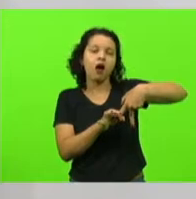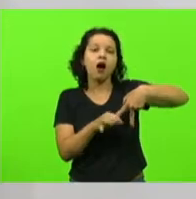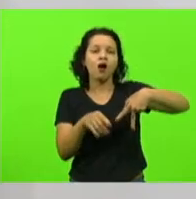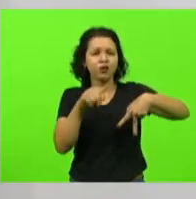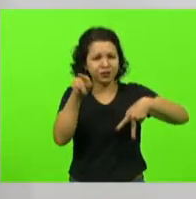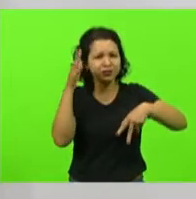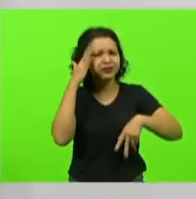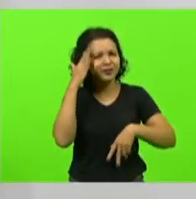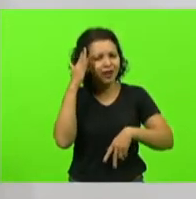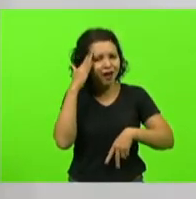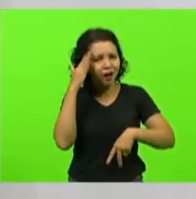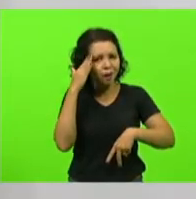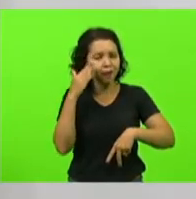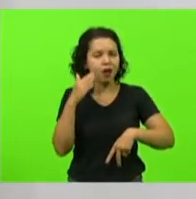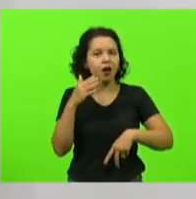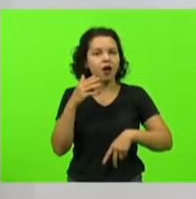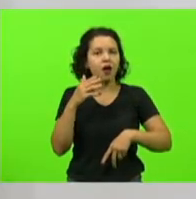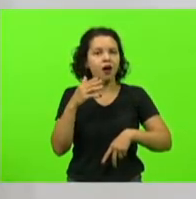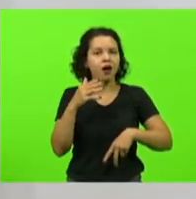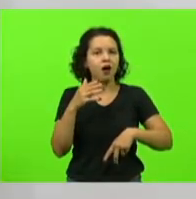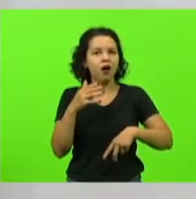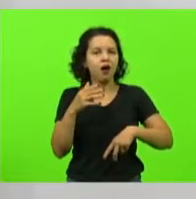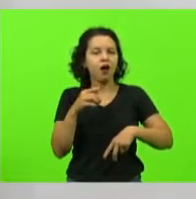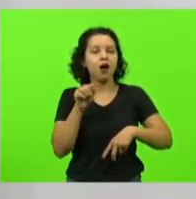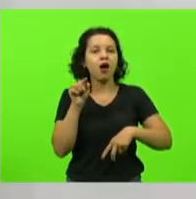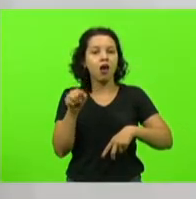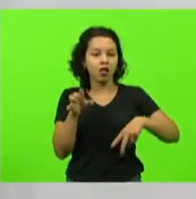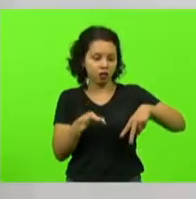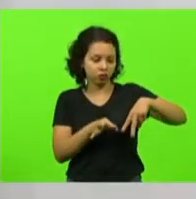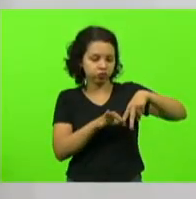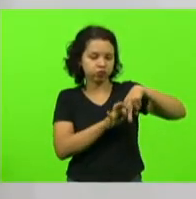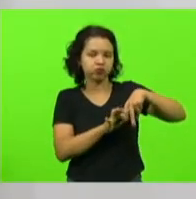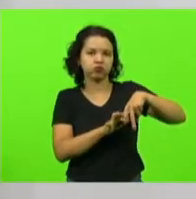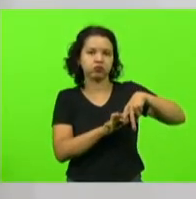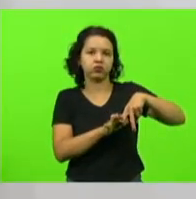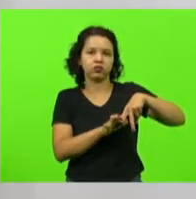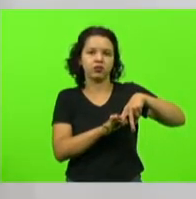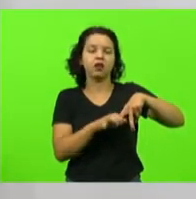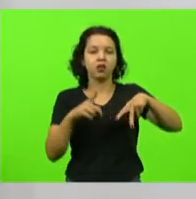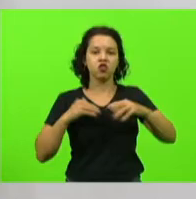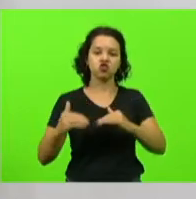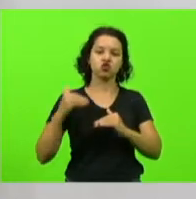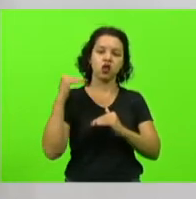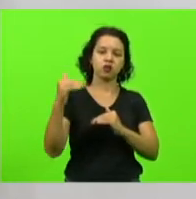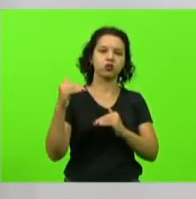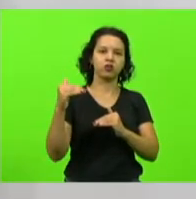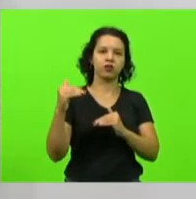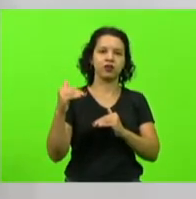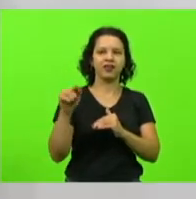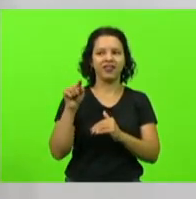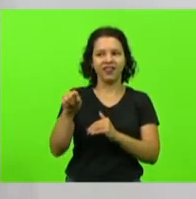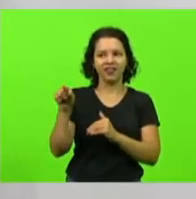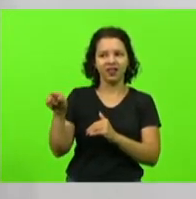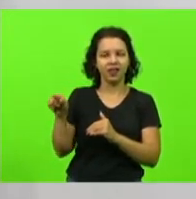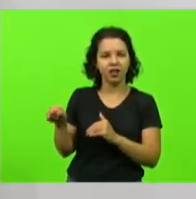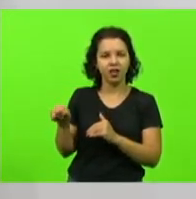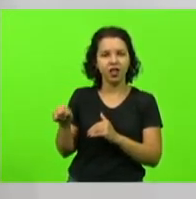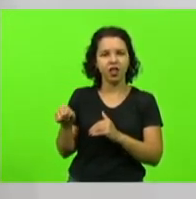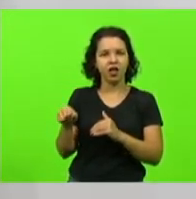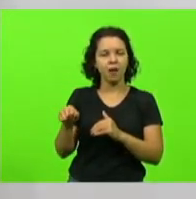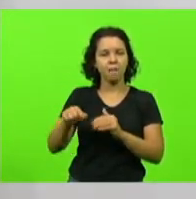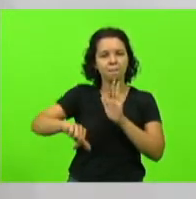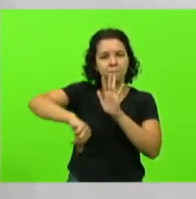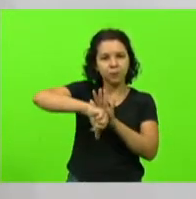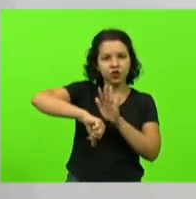confere um status ao marginal. O bandido que usa uma tornozeleira eletrônica ele é enaltecido pelos demais bandidos. Onde tem um